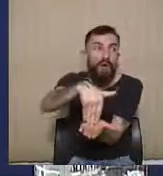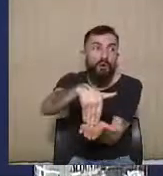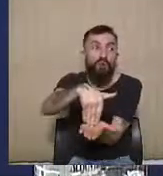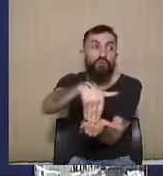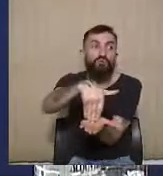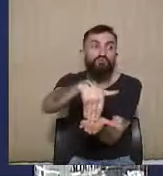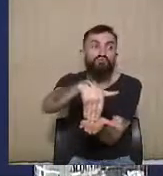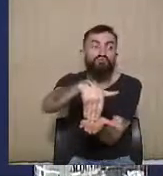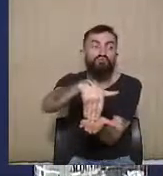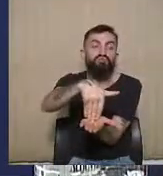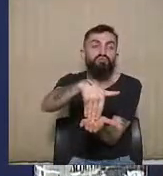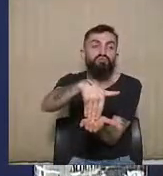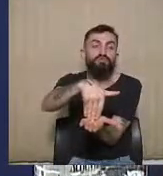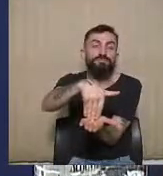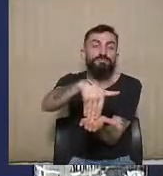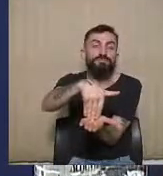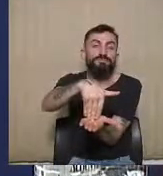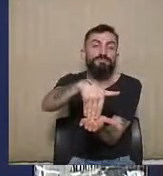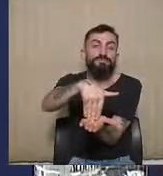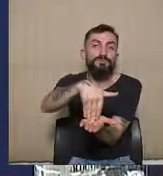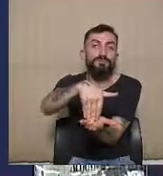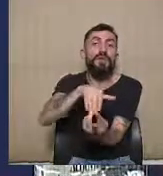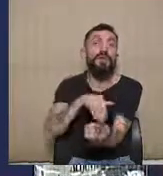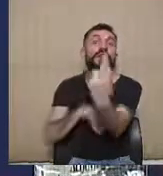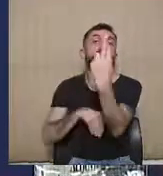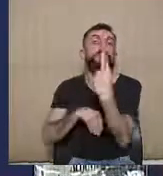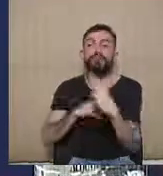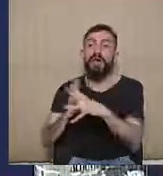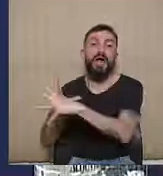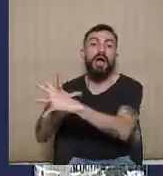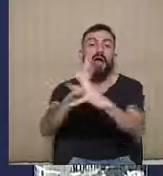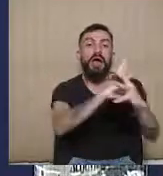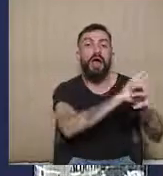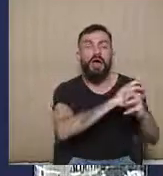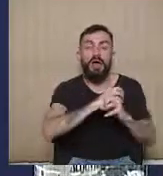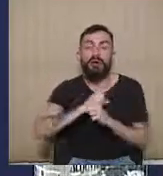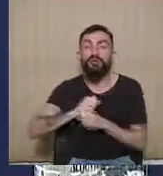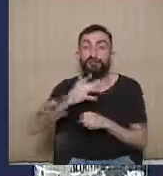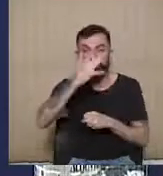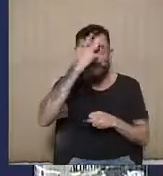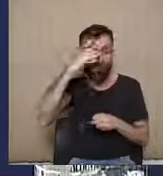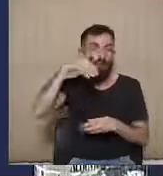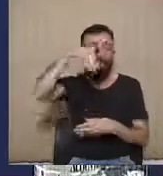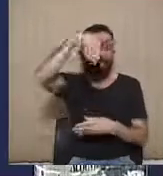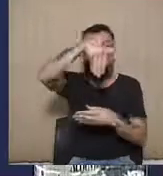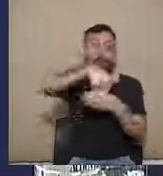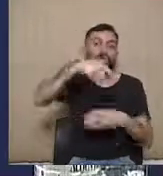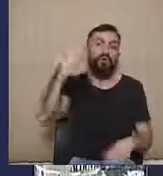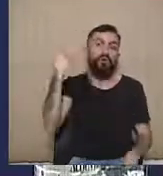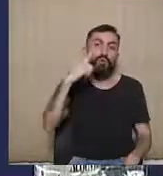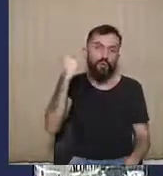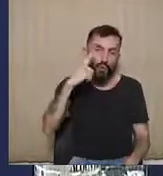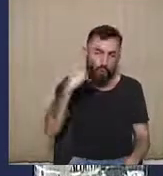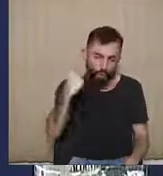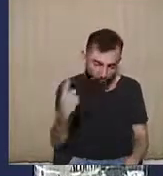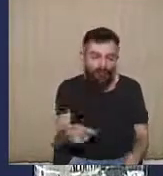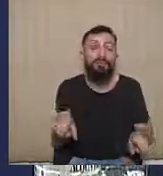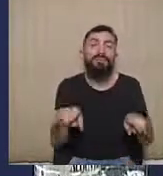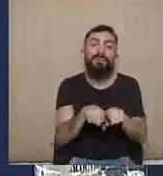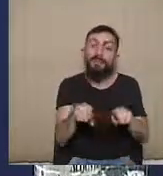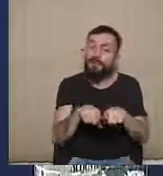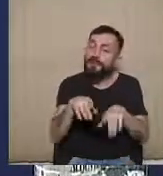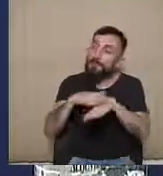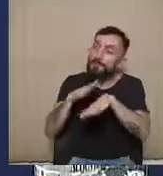obter o resultado das urnas, fazendo com que isso nós possamos outorgar os mandatos eletivos a quem tenha